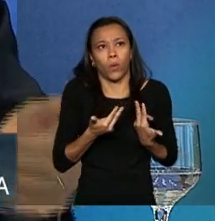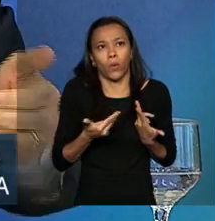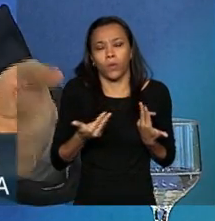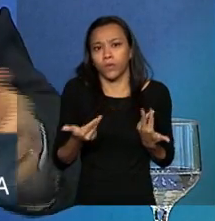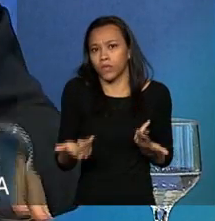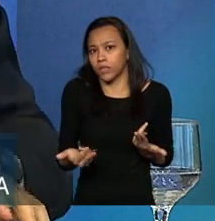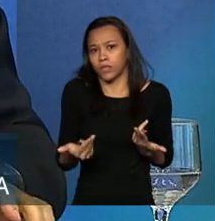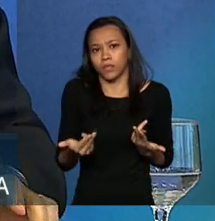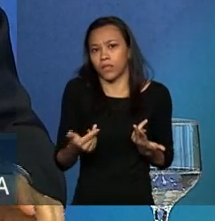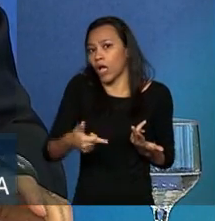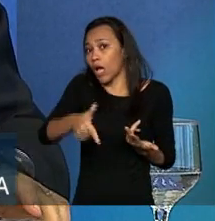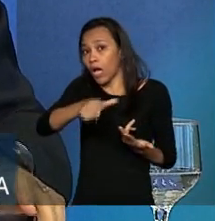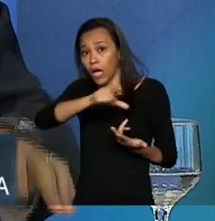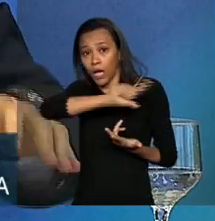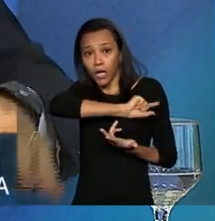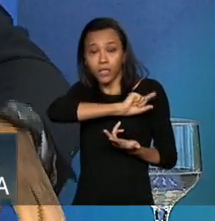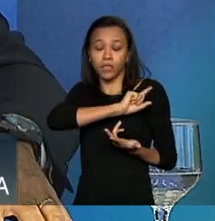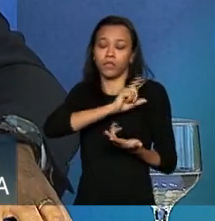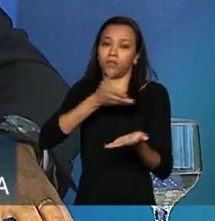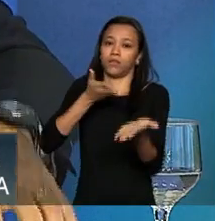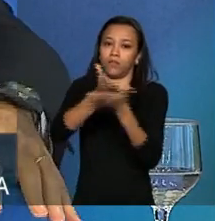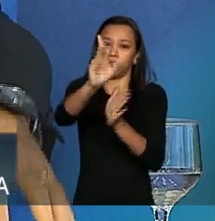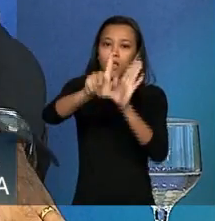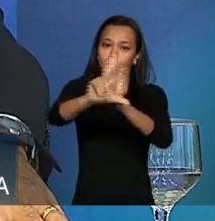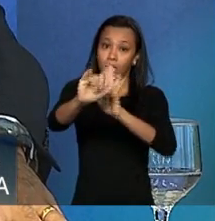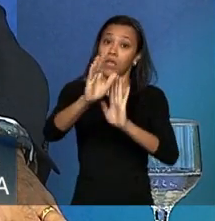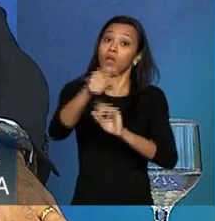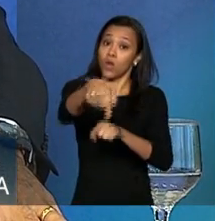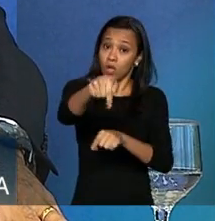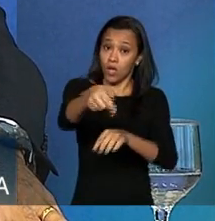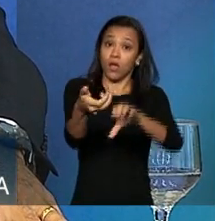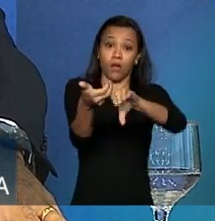valia antes da aprovação da lei o Congresso Nacional aprovou uma lei que